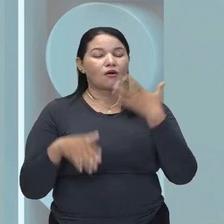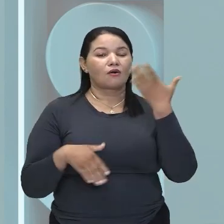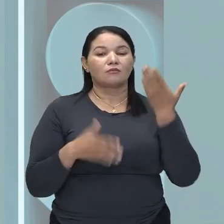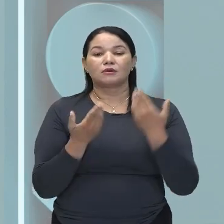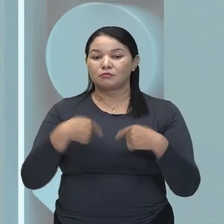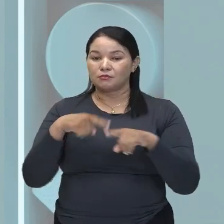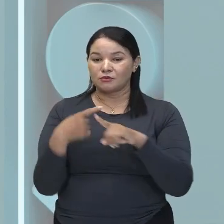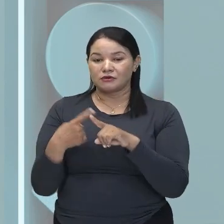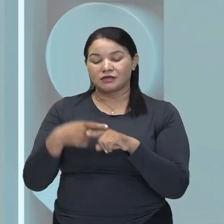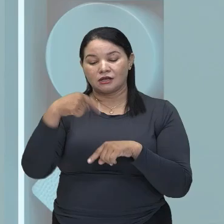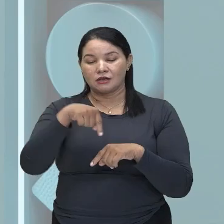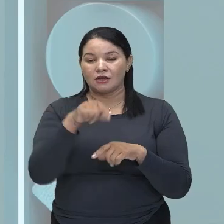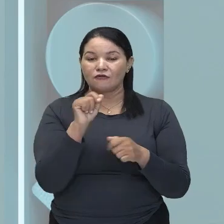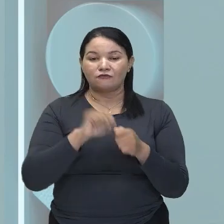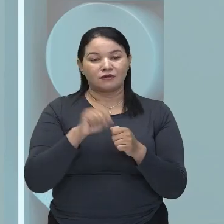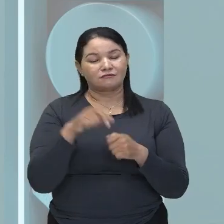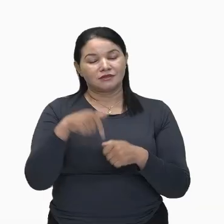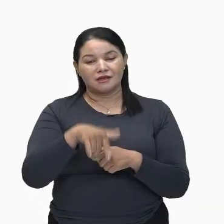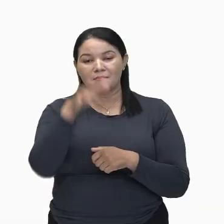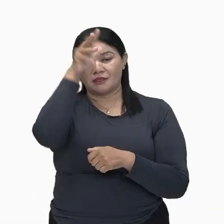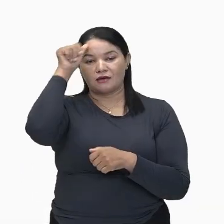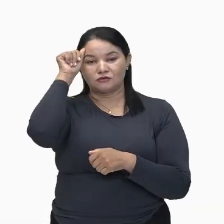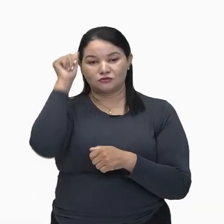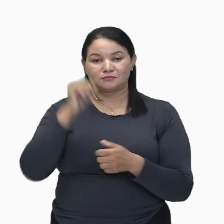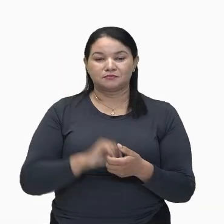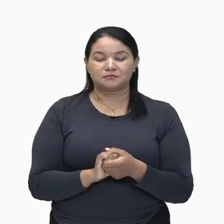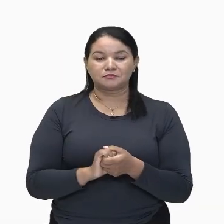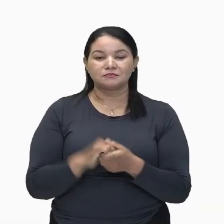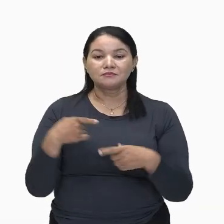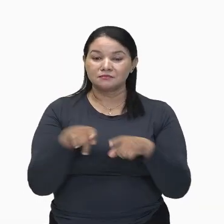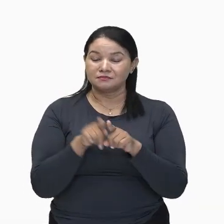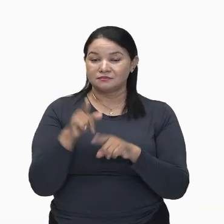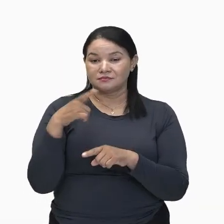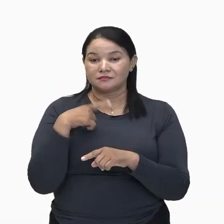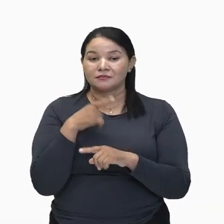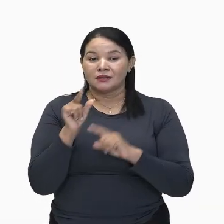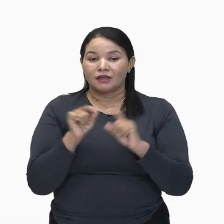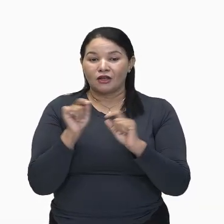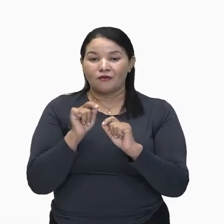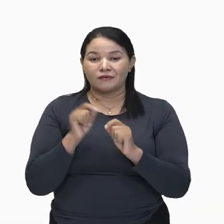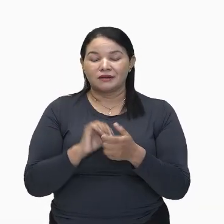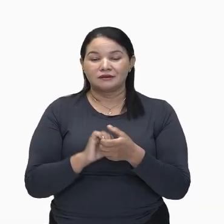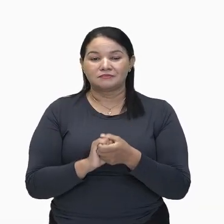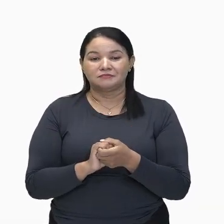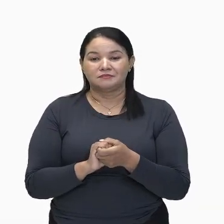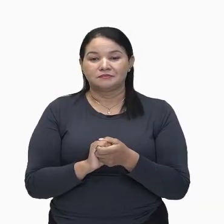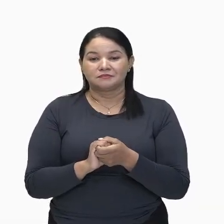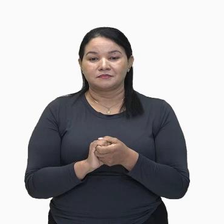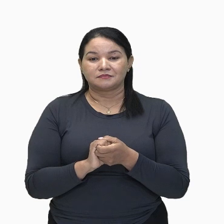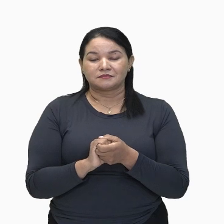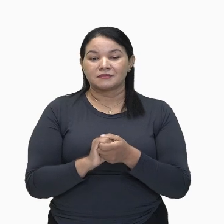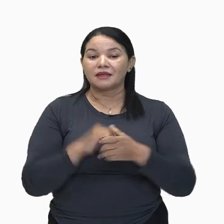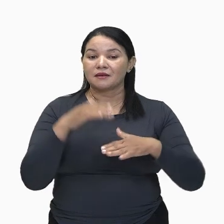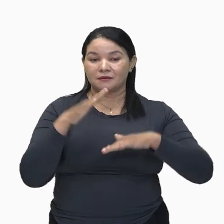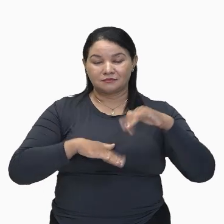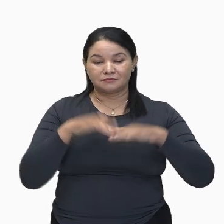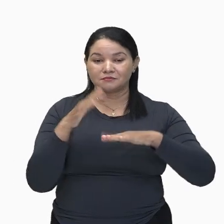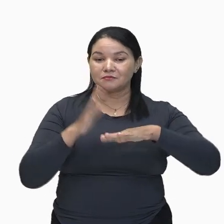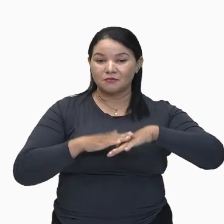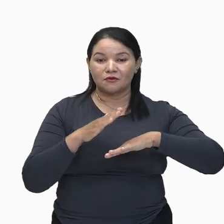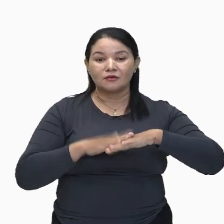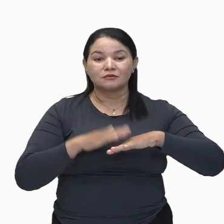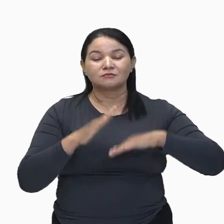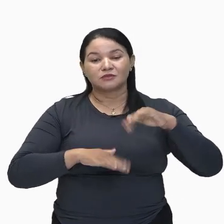aqui mesmo em Manaus. Existem até as próprias costureiras,